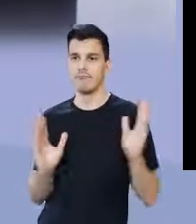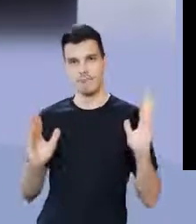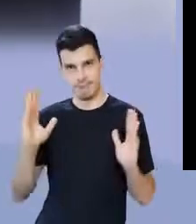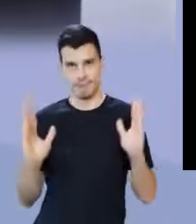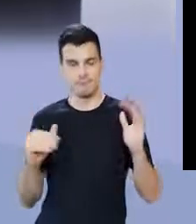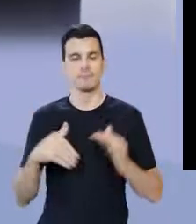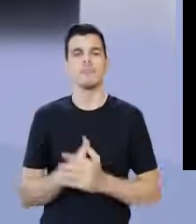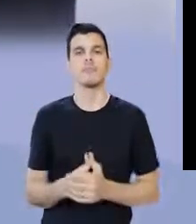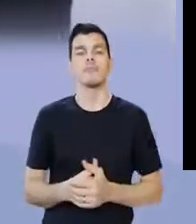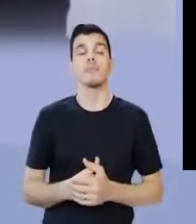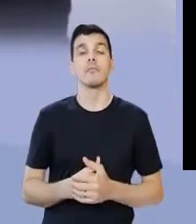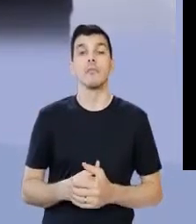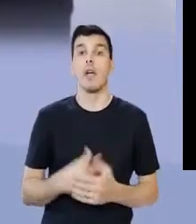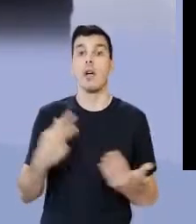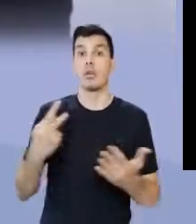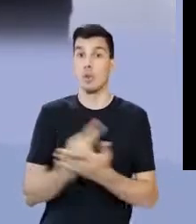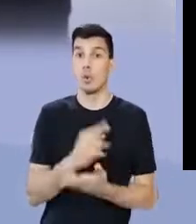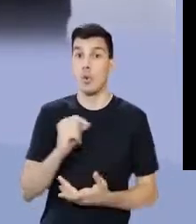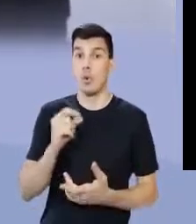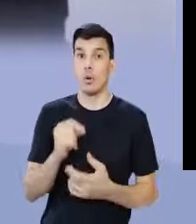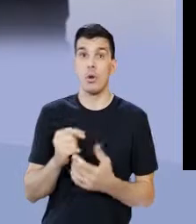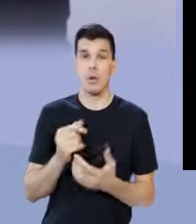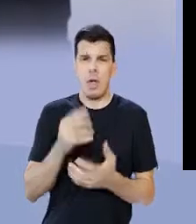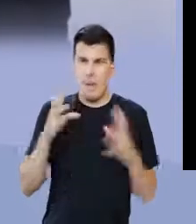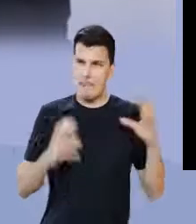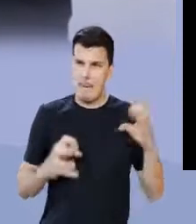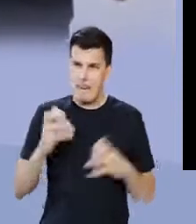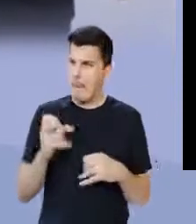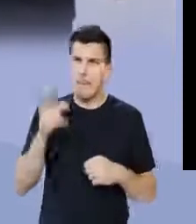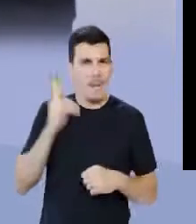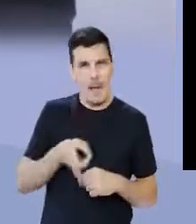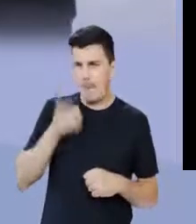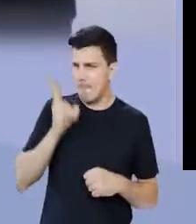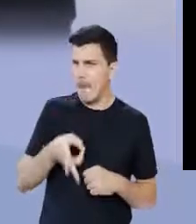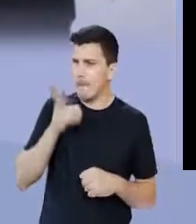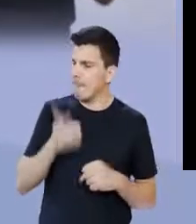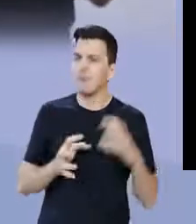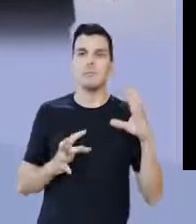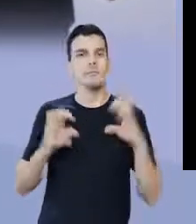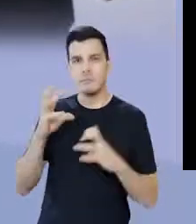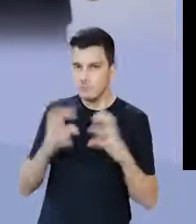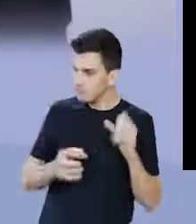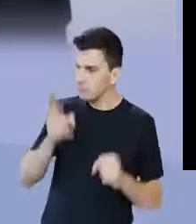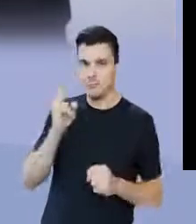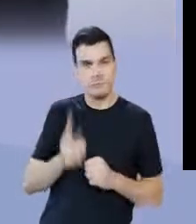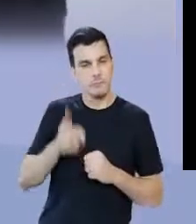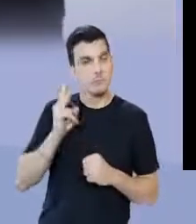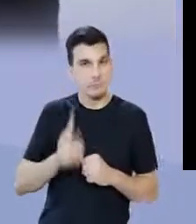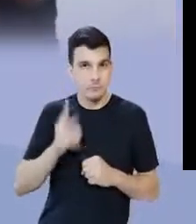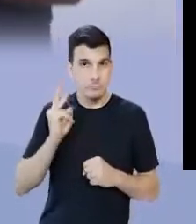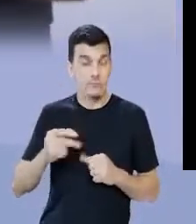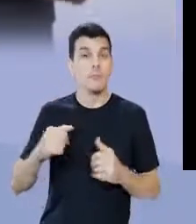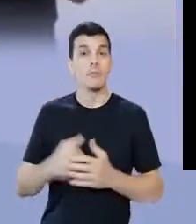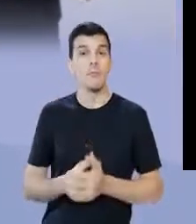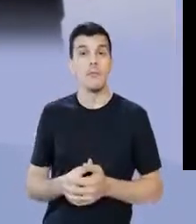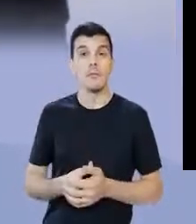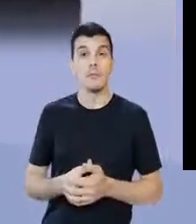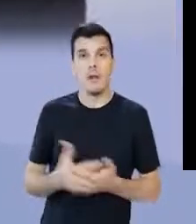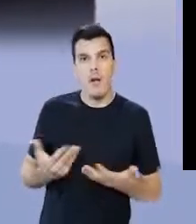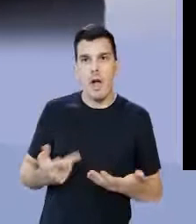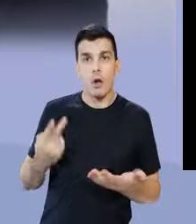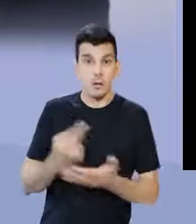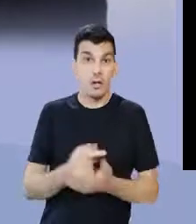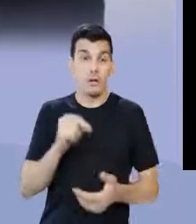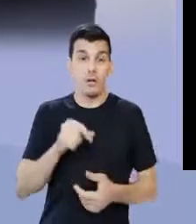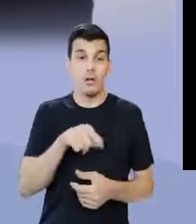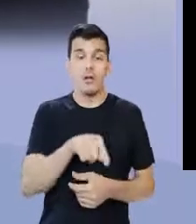é Patrícia e plebeus. Acontece, pessoal, que como a briga é constante, é uma briga lá, né, eles vivem sempre em conflito, é